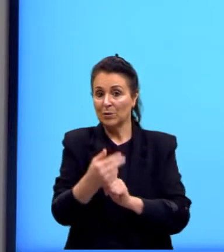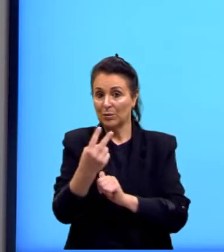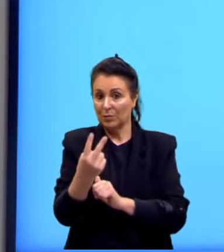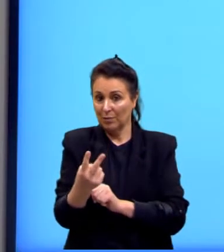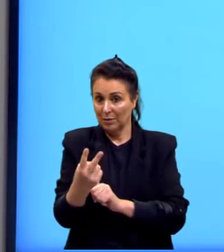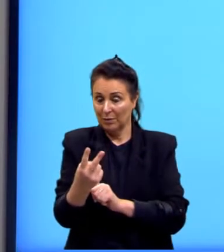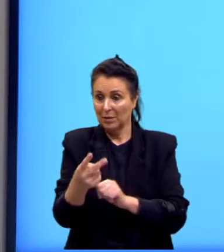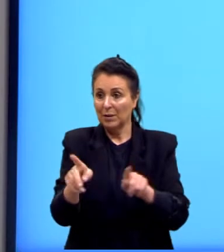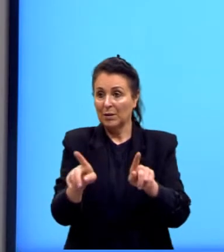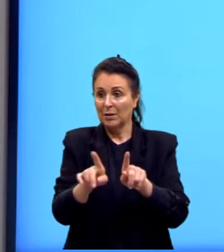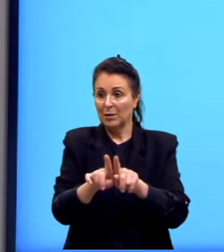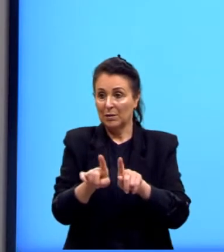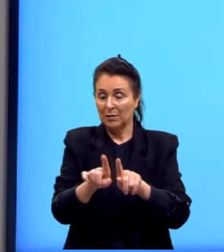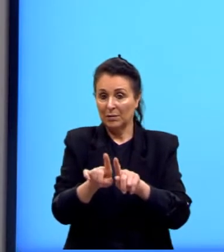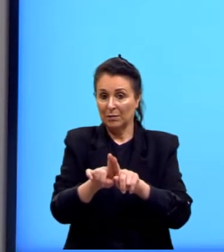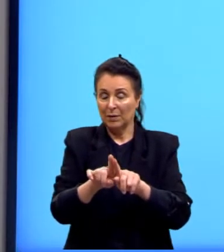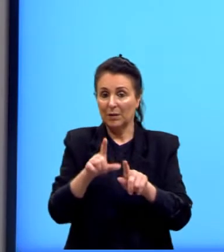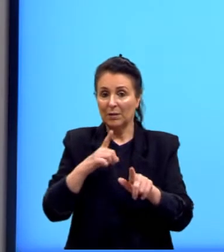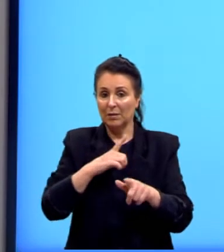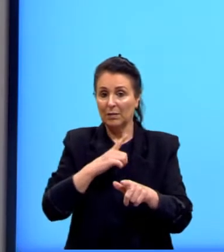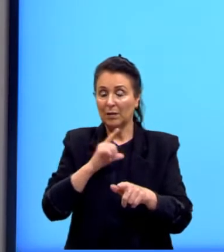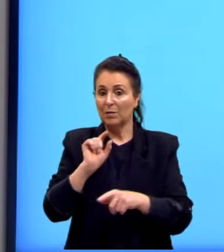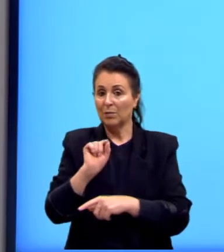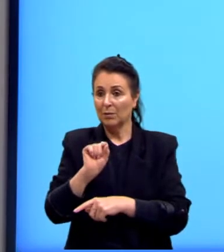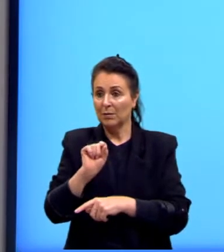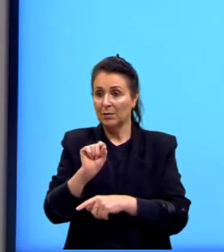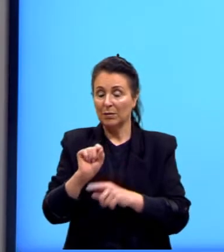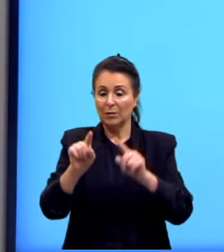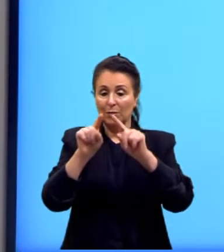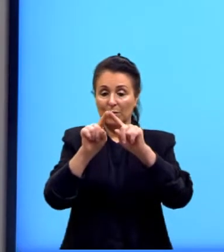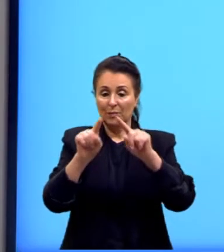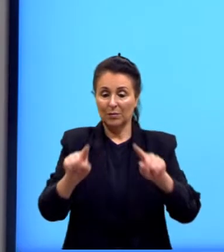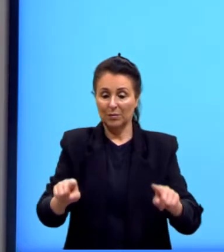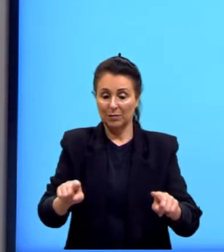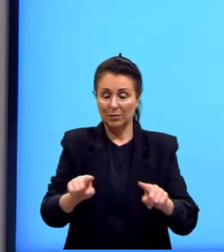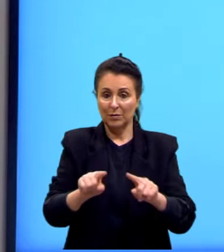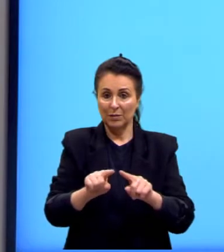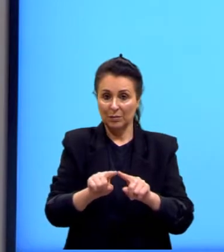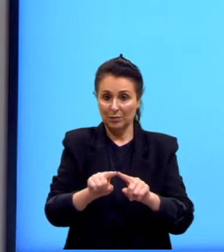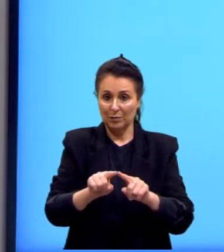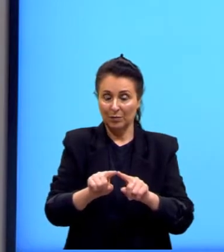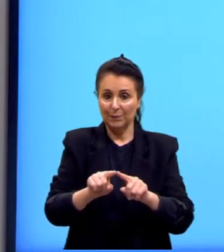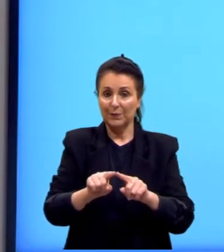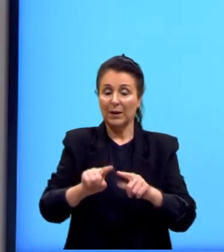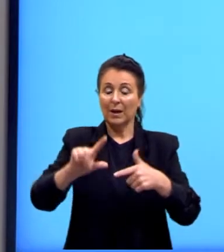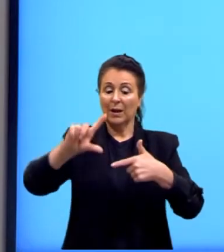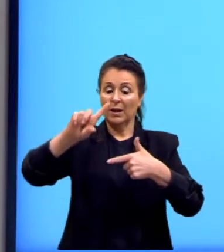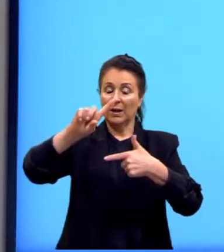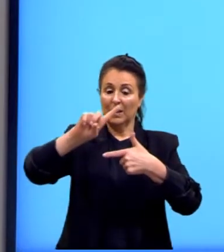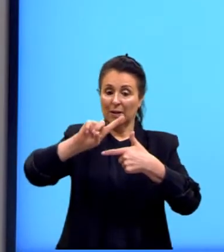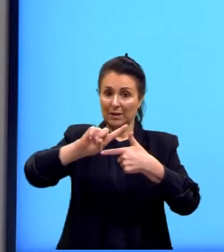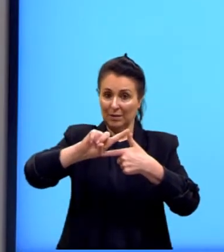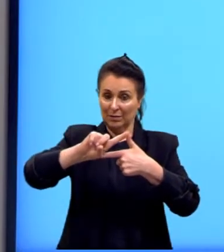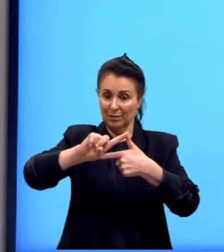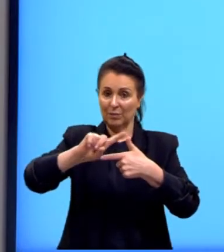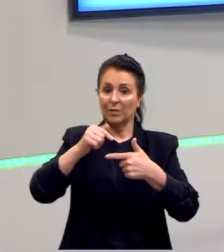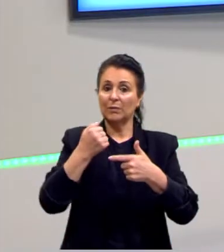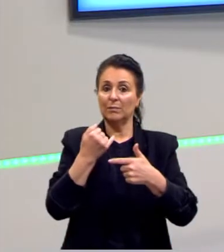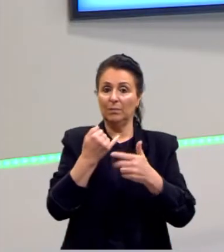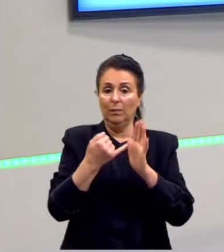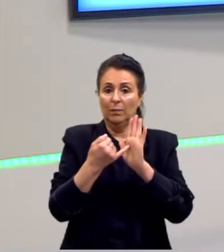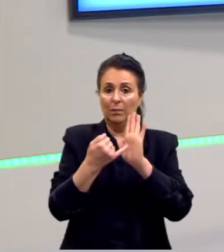na continuidade da questão, nós temos um triângulo retângulo que remete, então, à figura do instrumento.